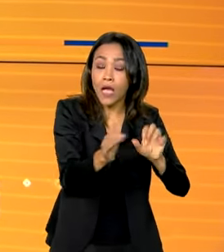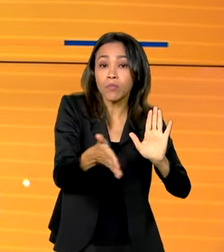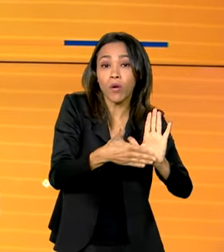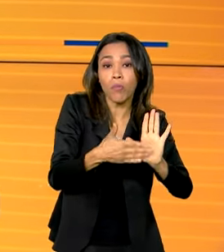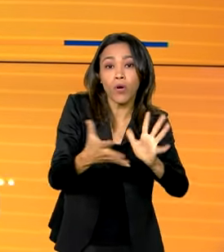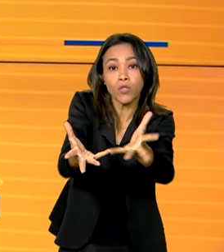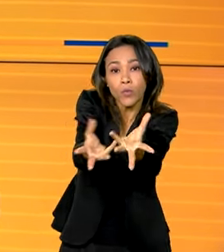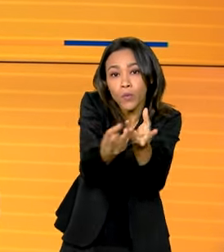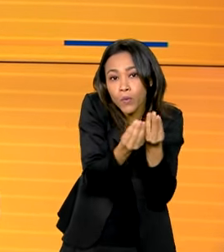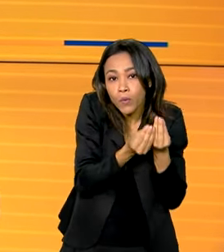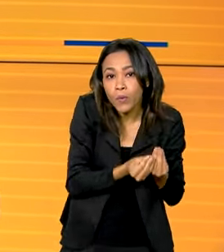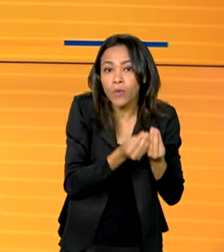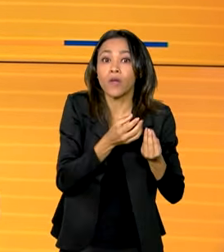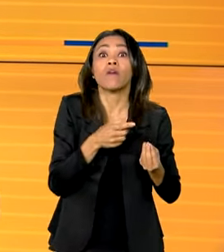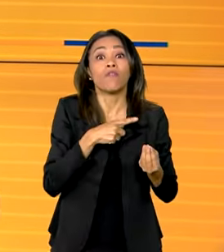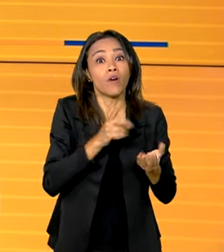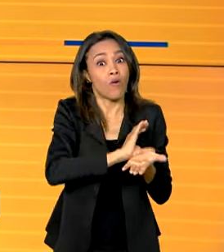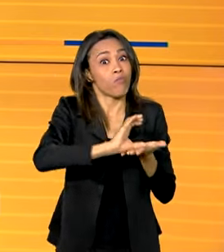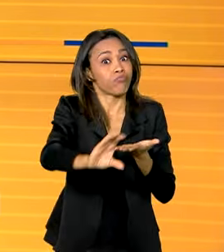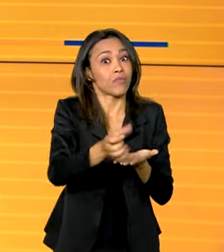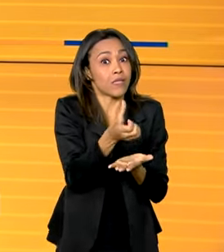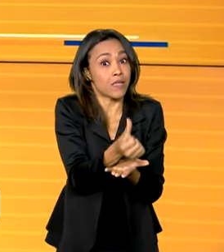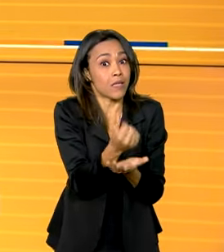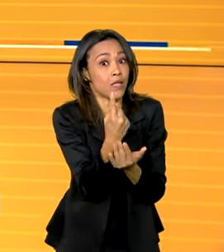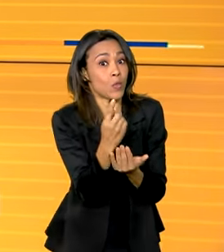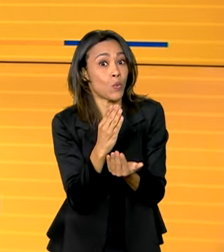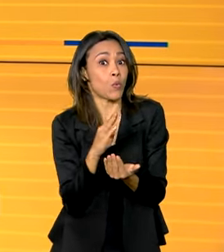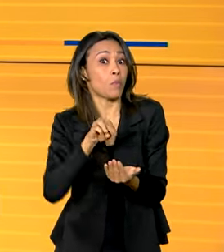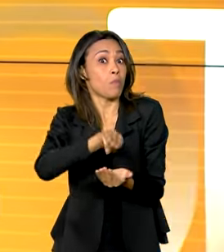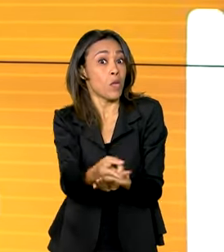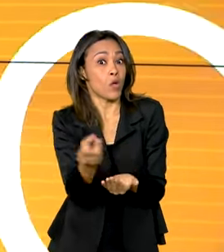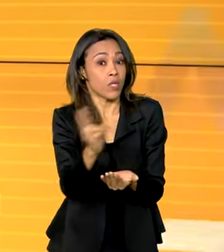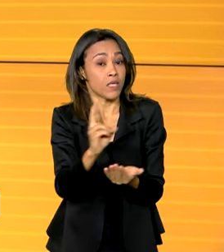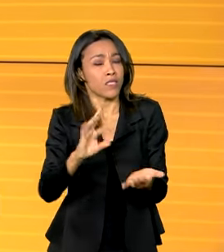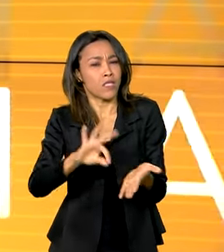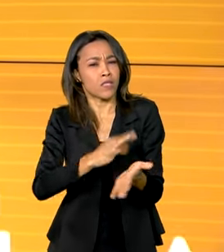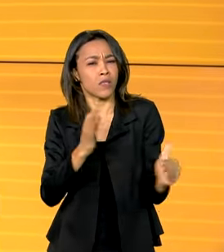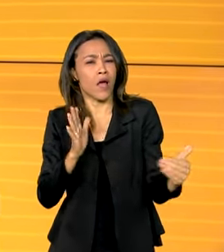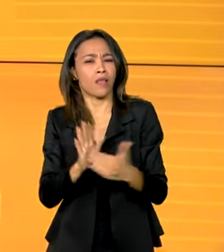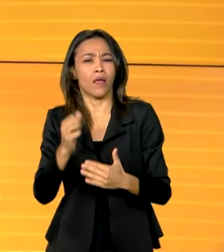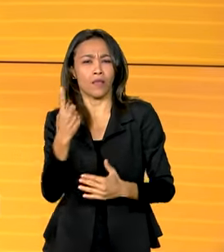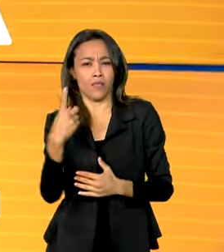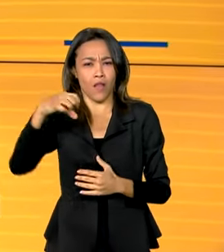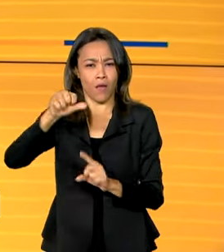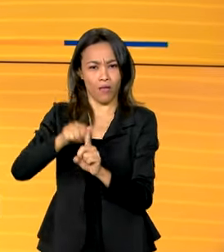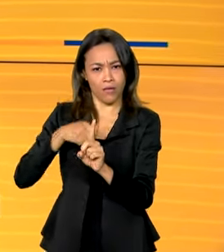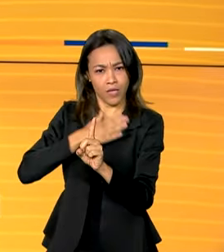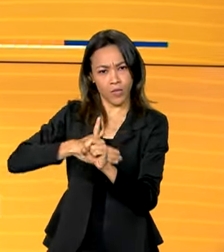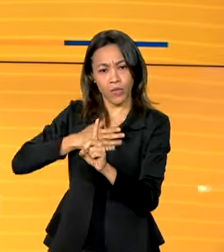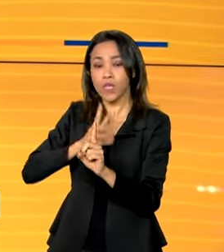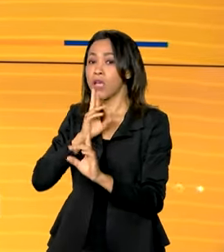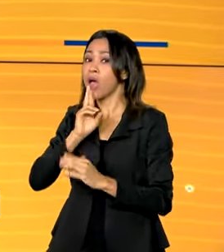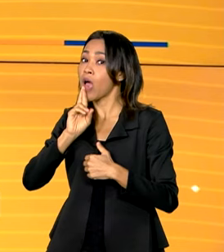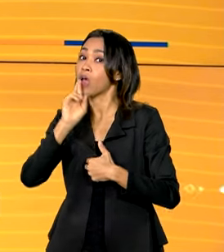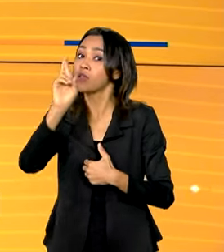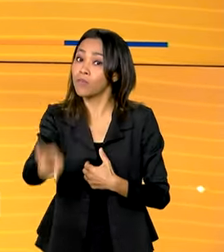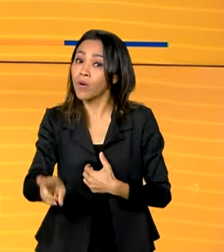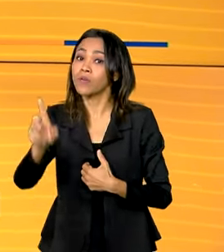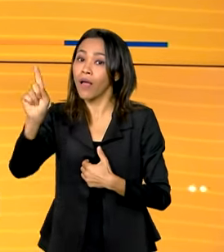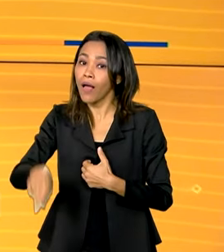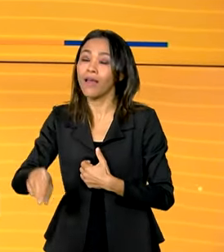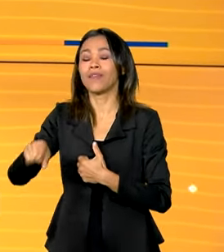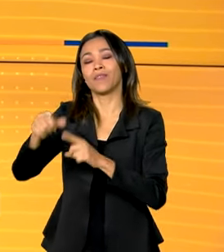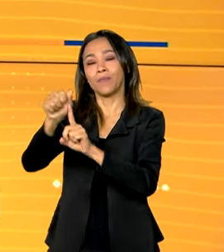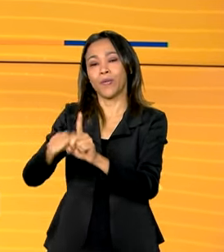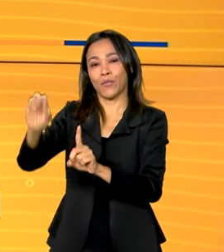61 milhões de reais. As inscrições podem ser feitas até o dia 19 de agosto e o resultado final está previsto para outubro.